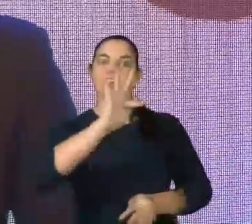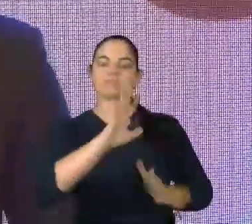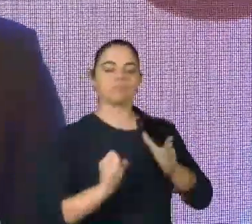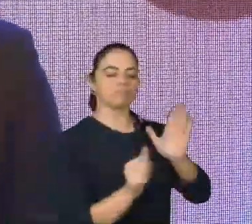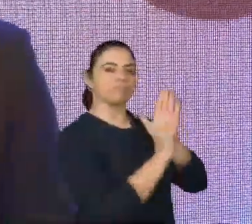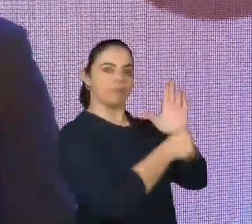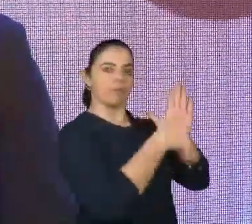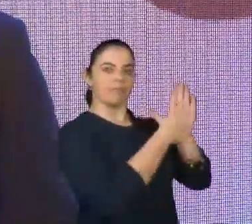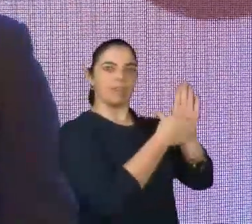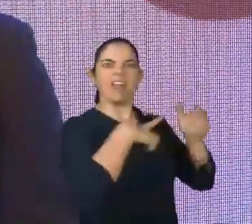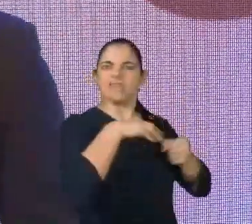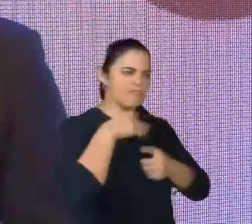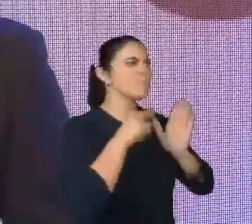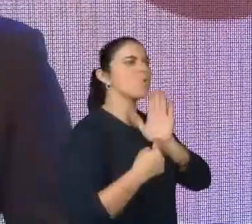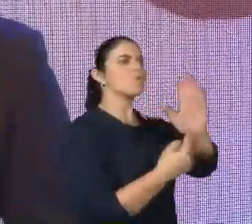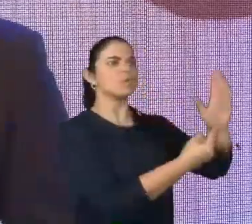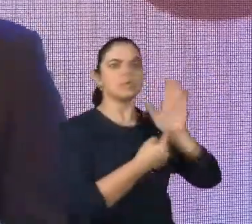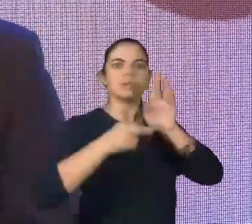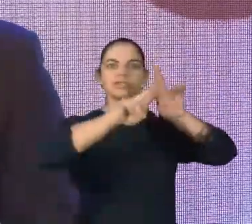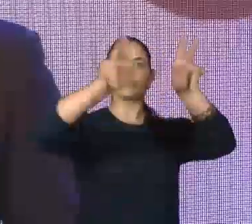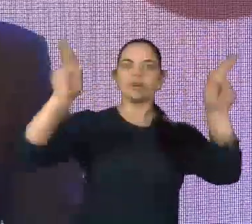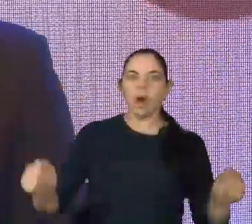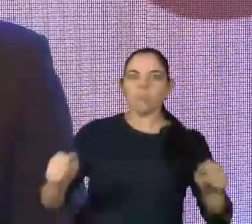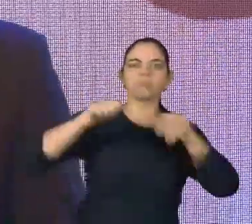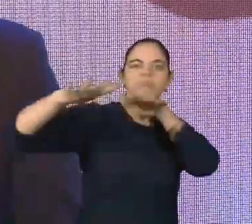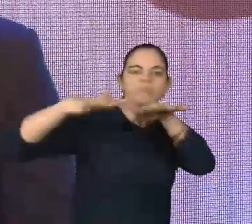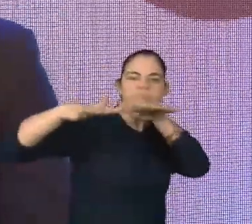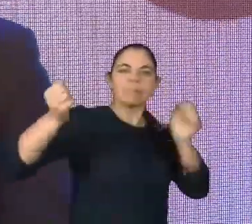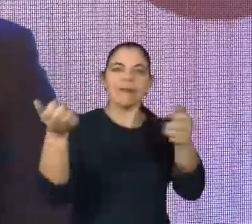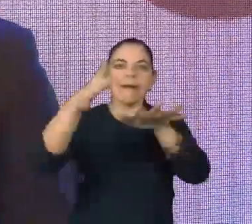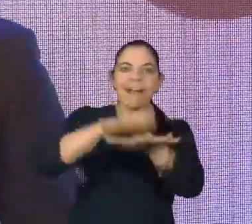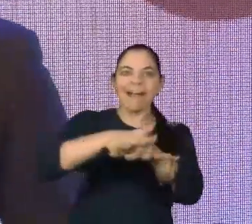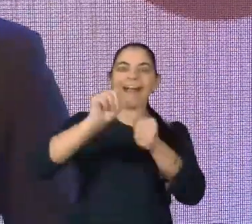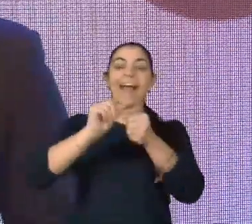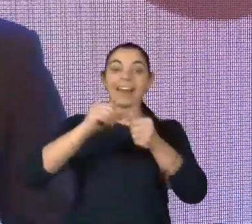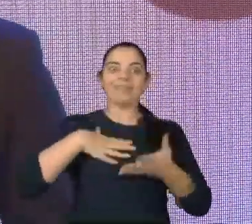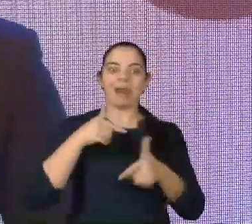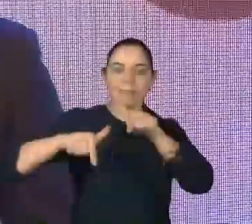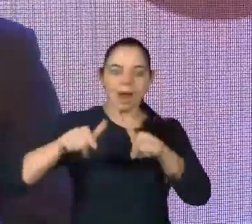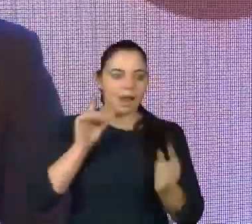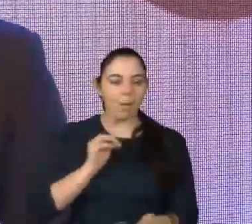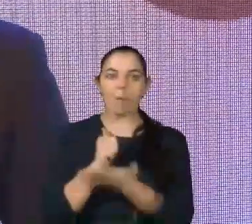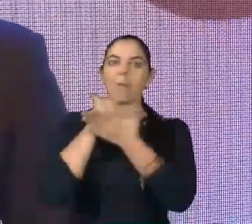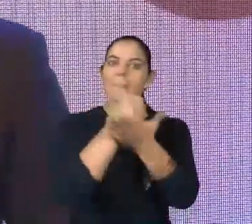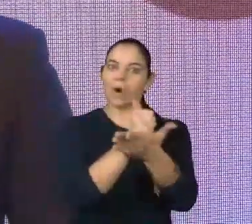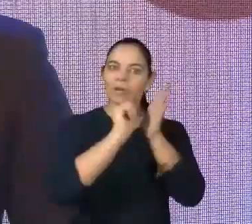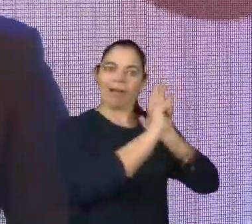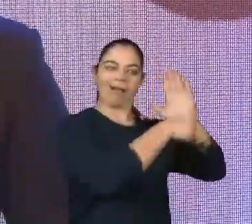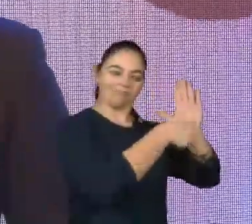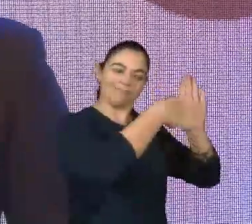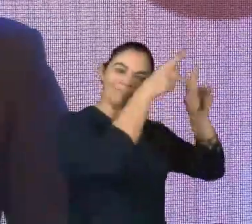vem fazendo a diferença há muito tempo no movimento inclusivo. A Federação DAU trabalha em apoio às pessoas com síndrome de DAU.